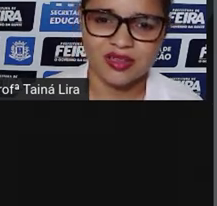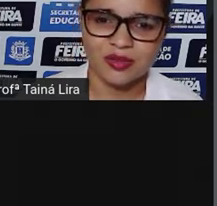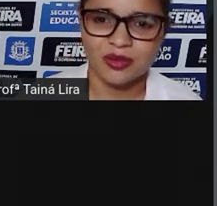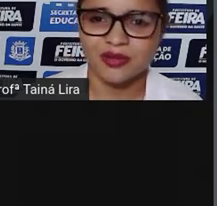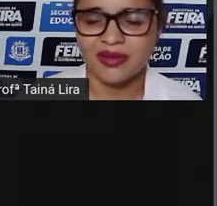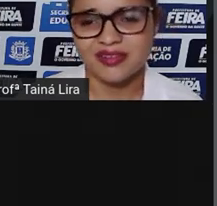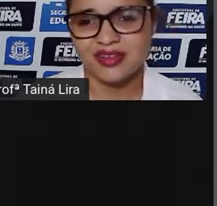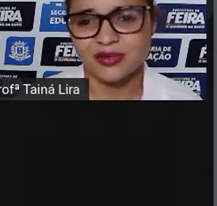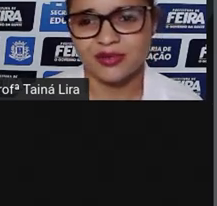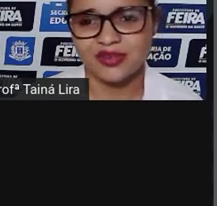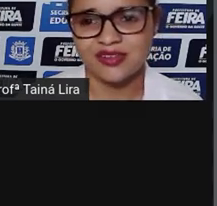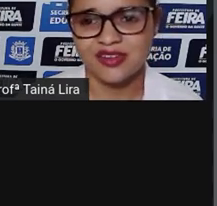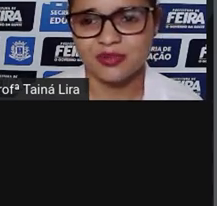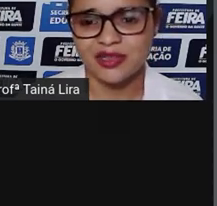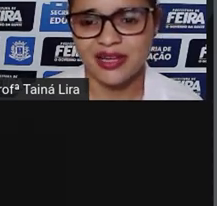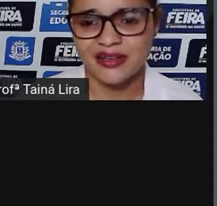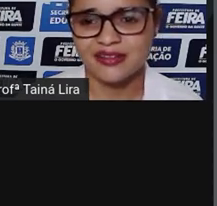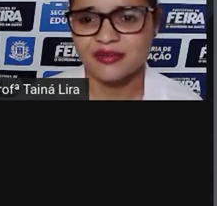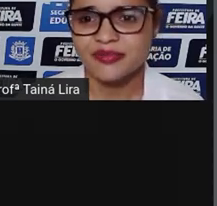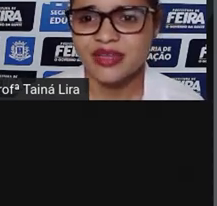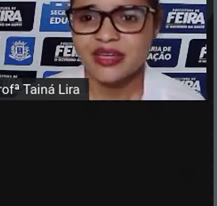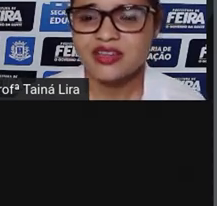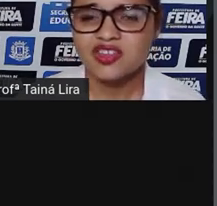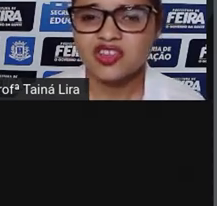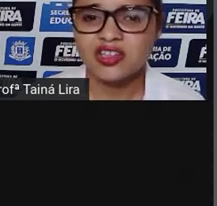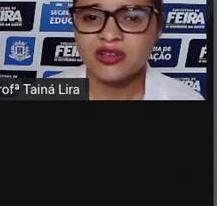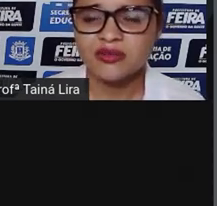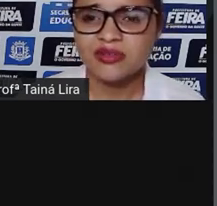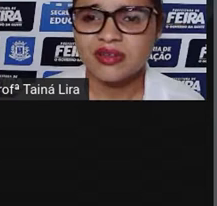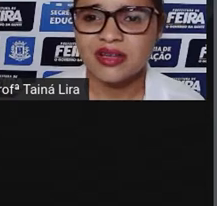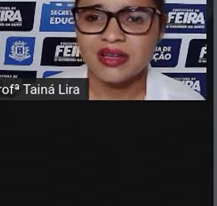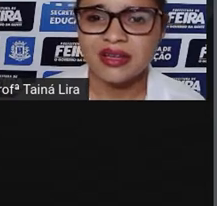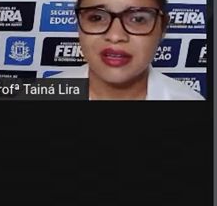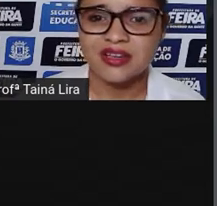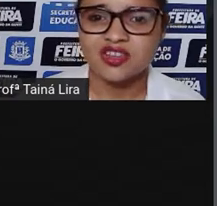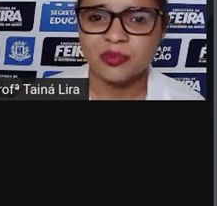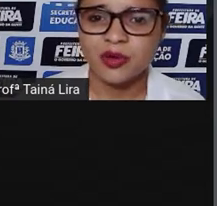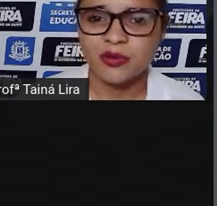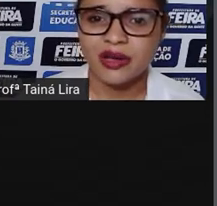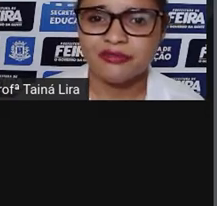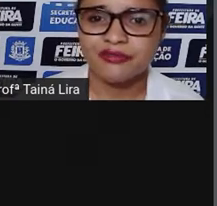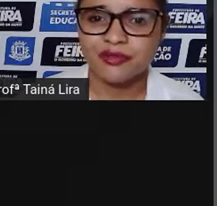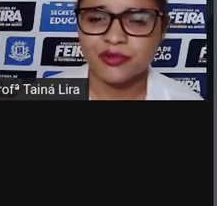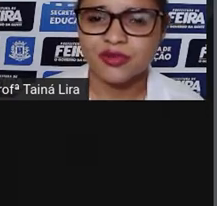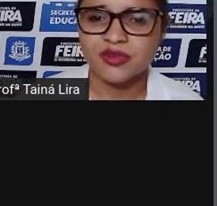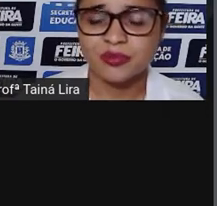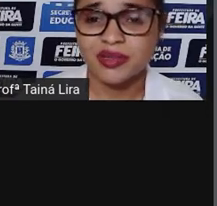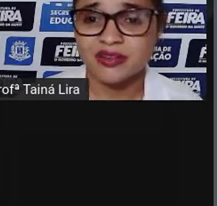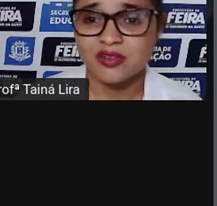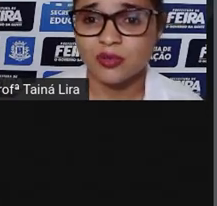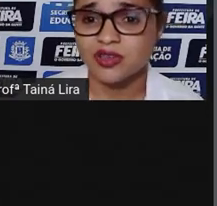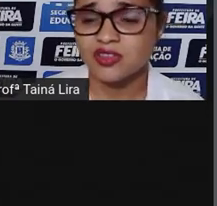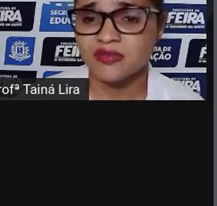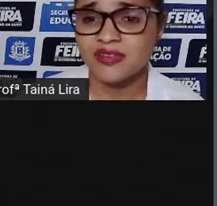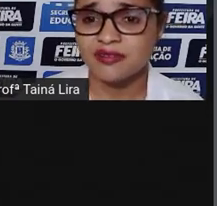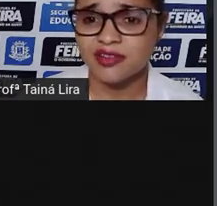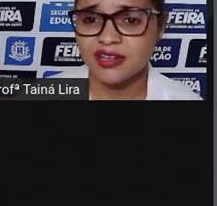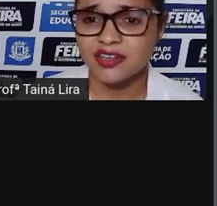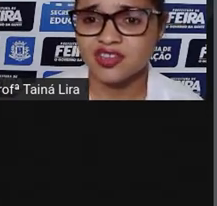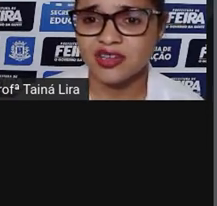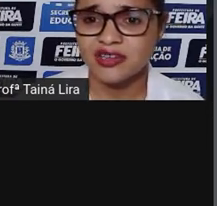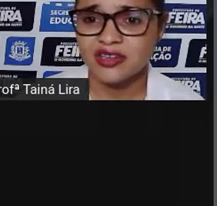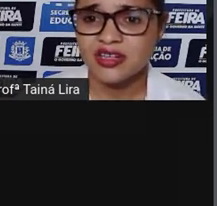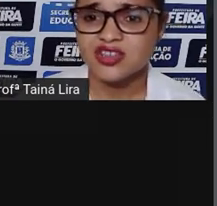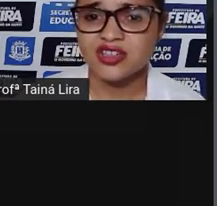de sua tribo eram caçadores e as mulheres tinham de procurar frutos e plantas comestíveis na